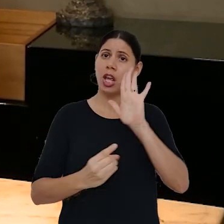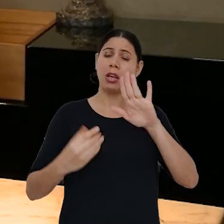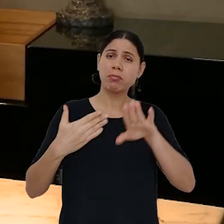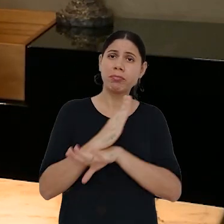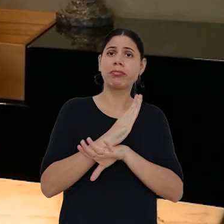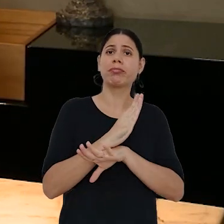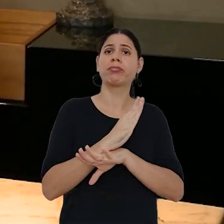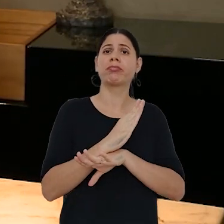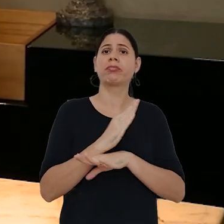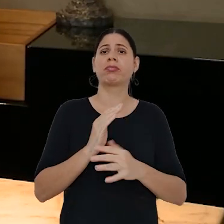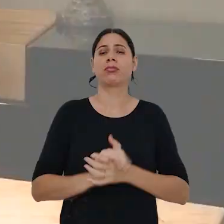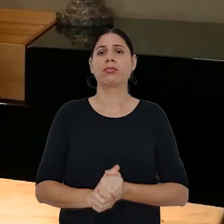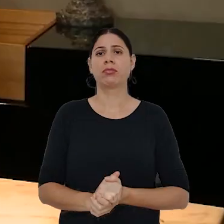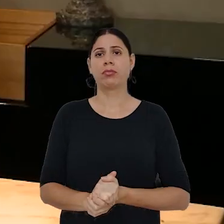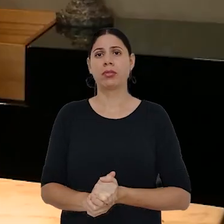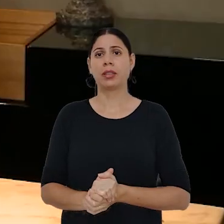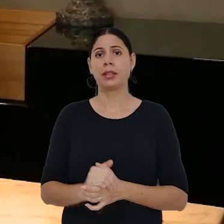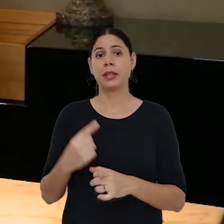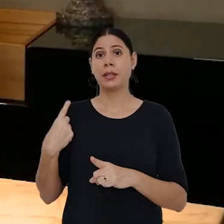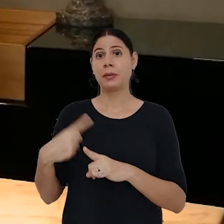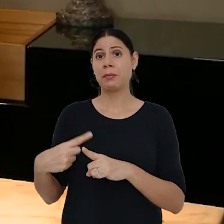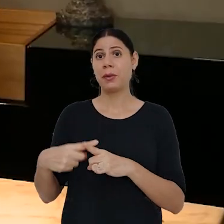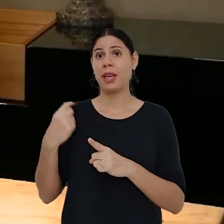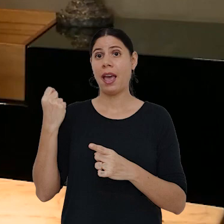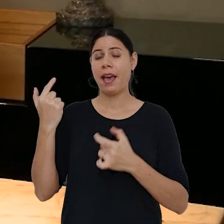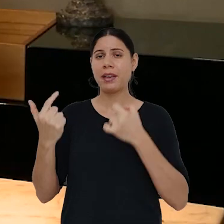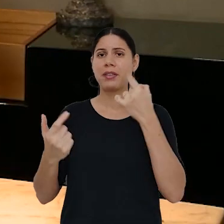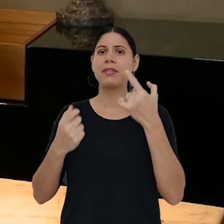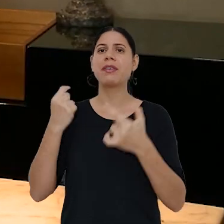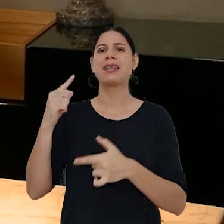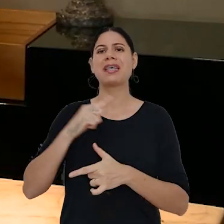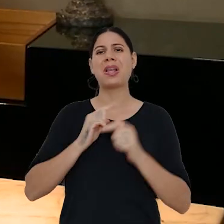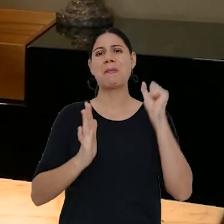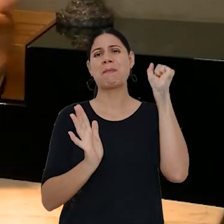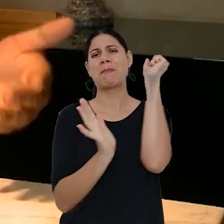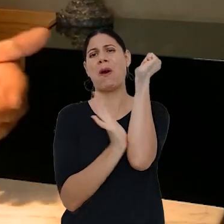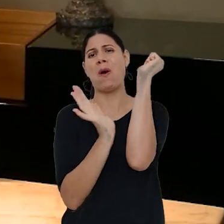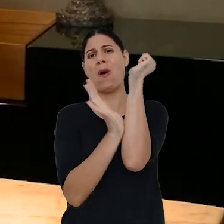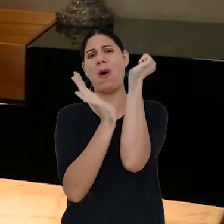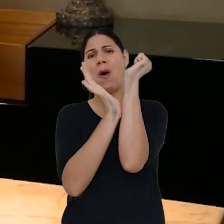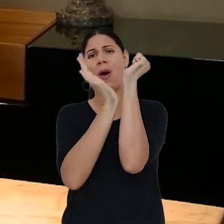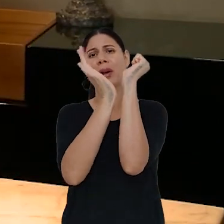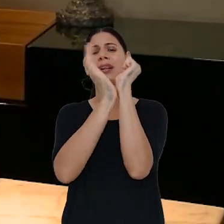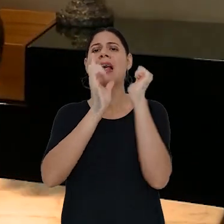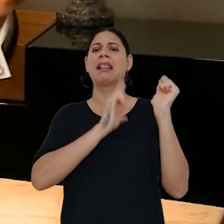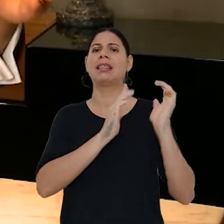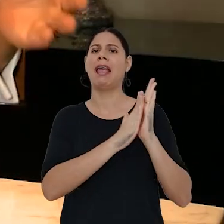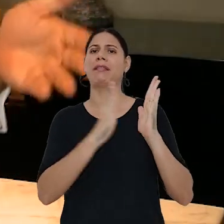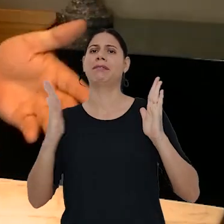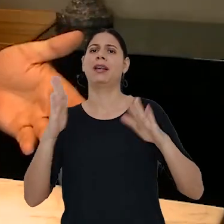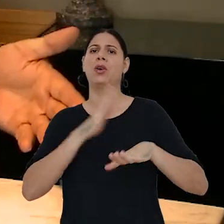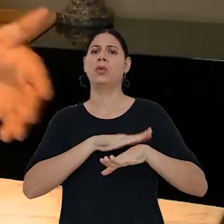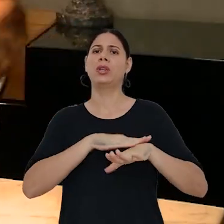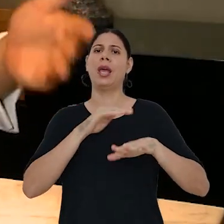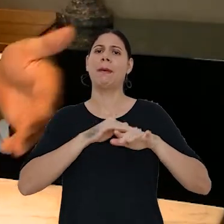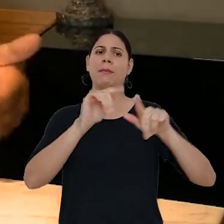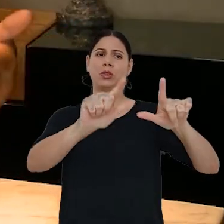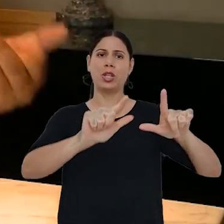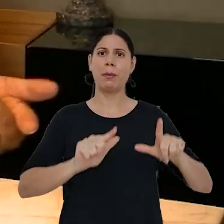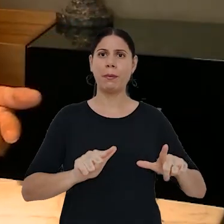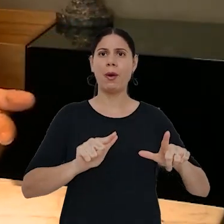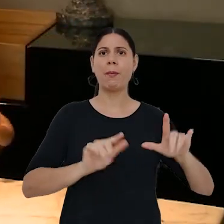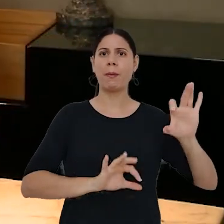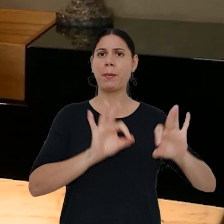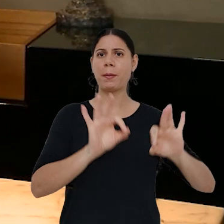o direito de assumir o cargo. Até porque, muitas das vezes, possui toda uma burocracia, leva um tempo para um diploma ser